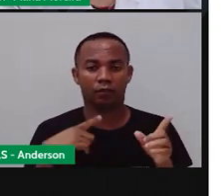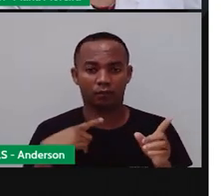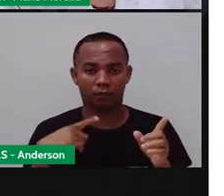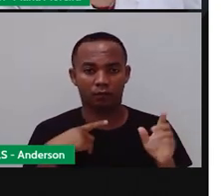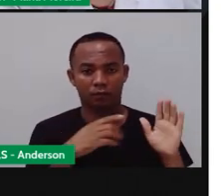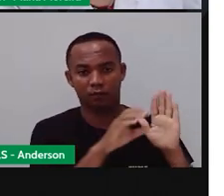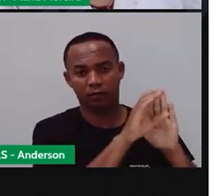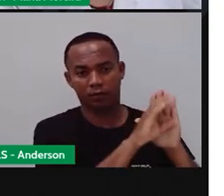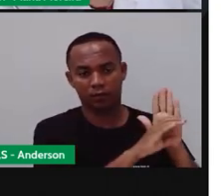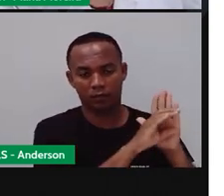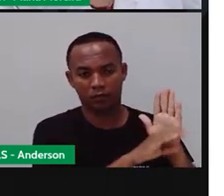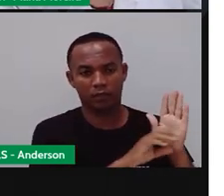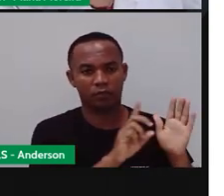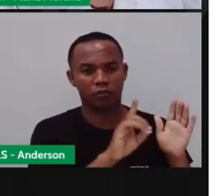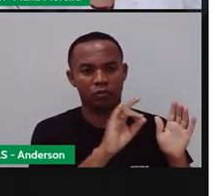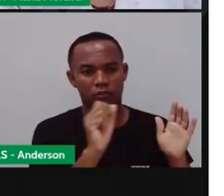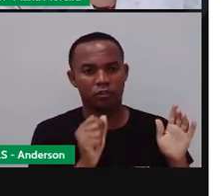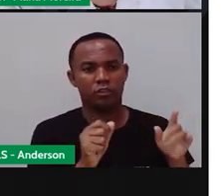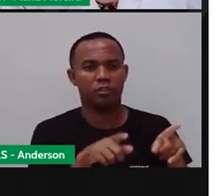indicação dos dias, né?